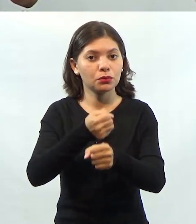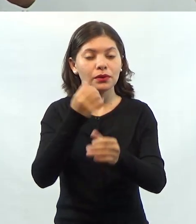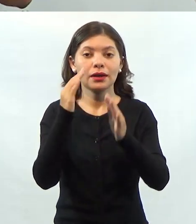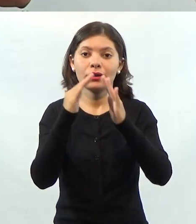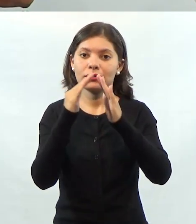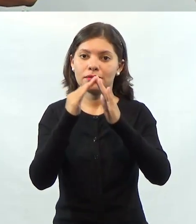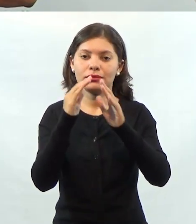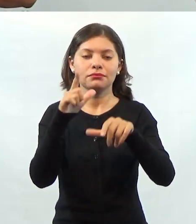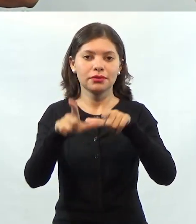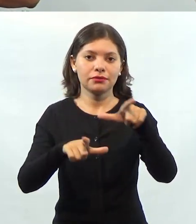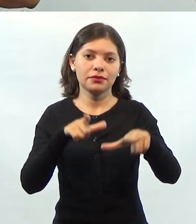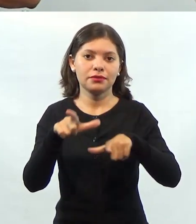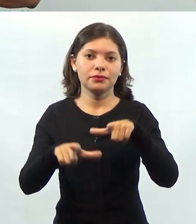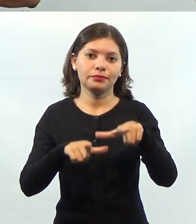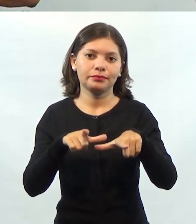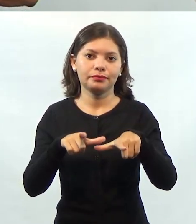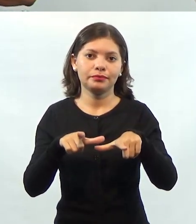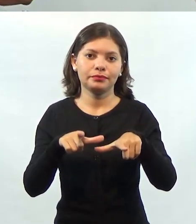Esses são serviços.